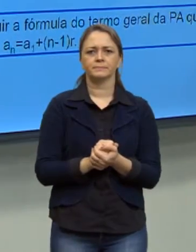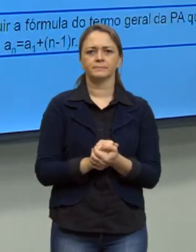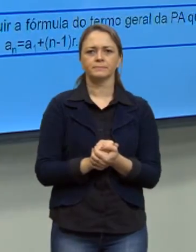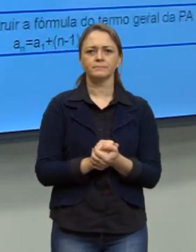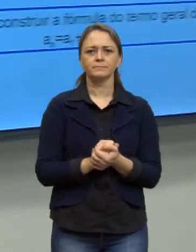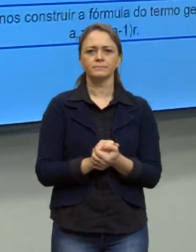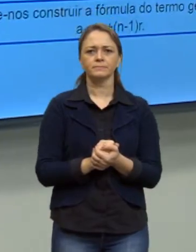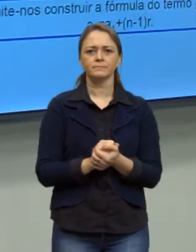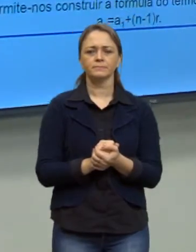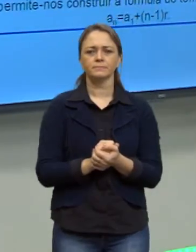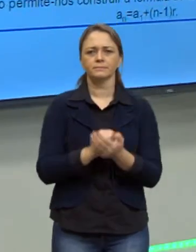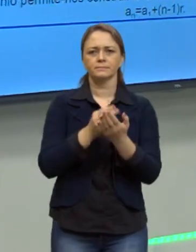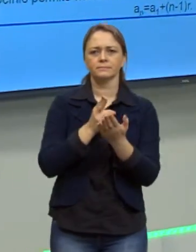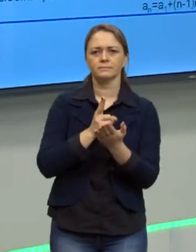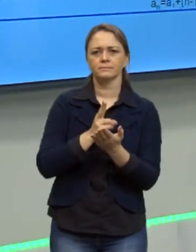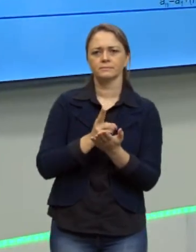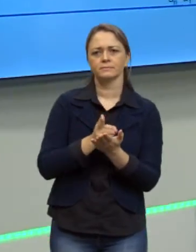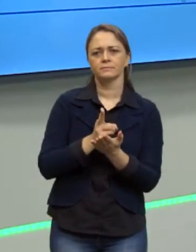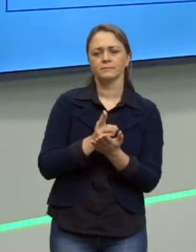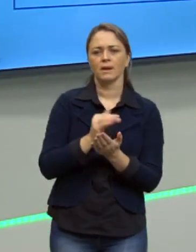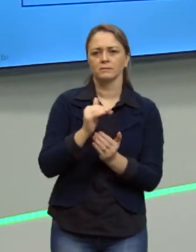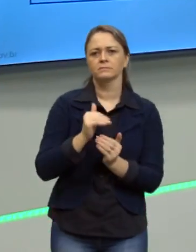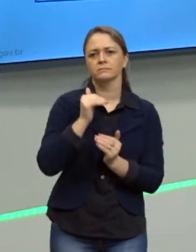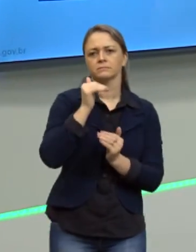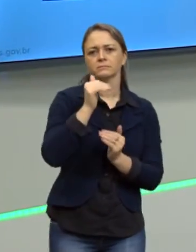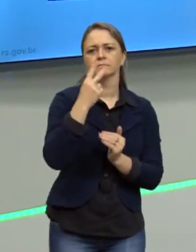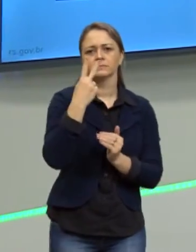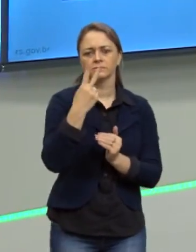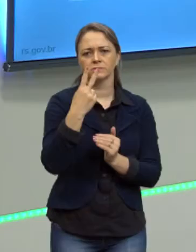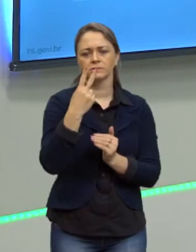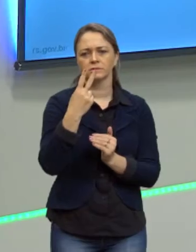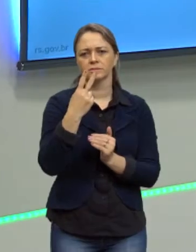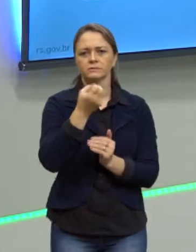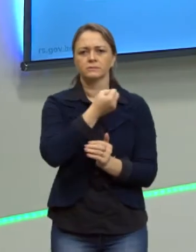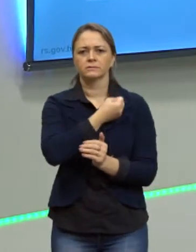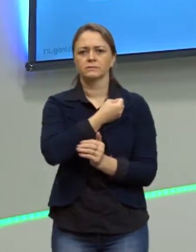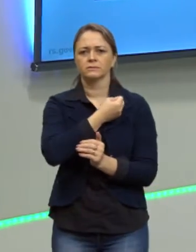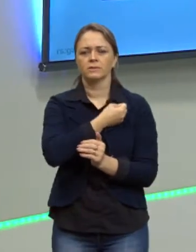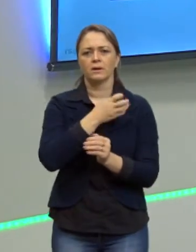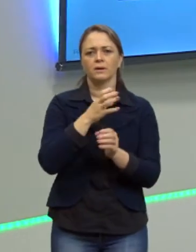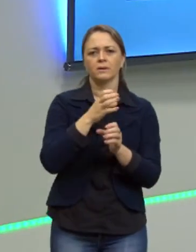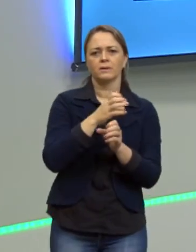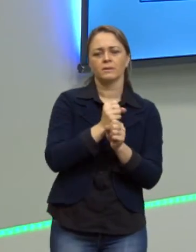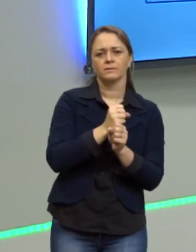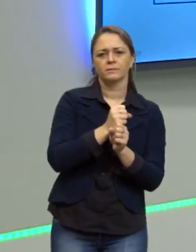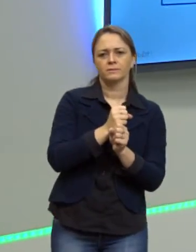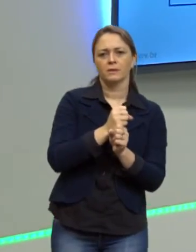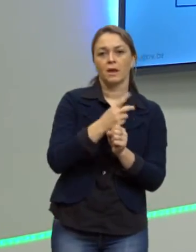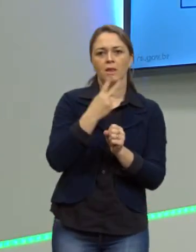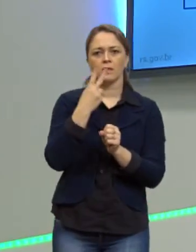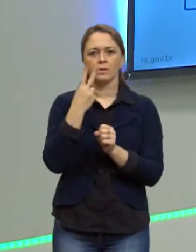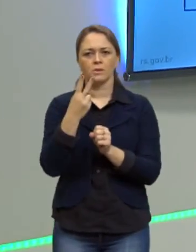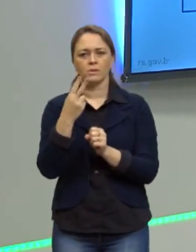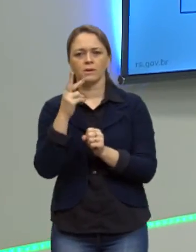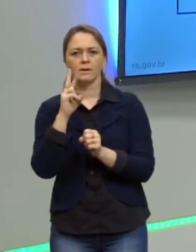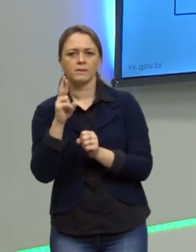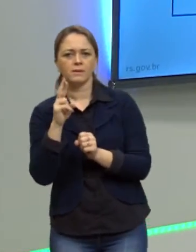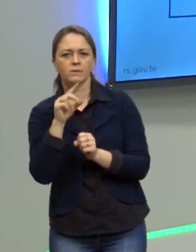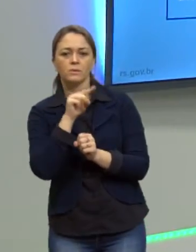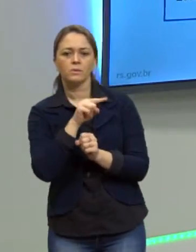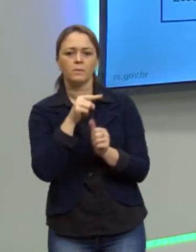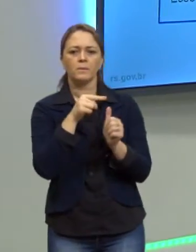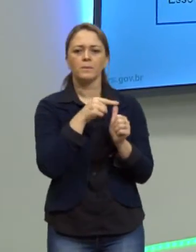Então, para avançar dois termos, o que eu vou fazer? Eu vou somar duas razões ao primeiro.